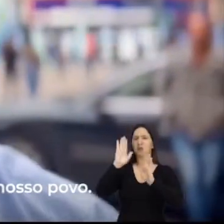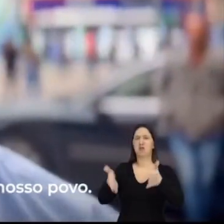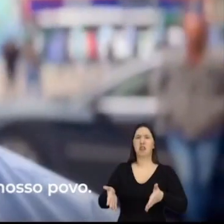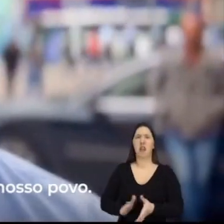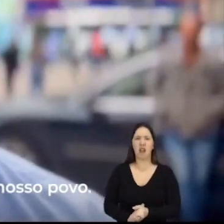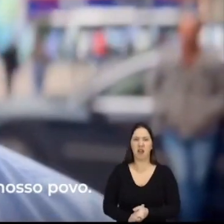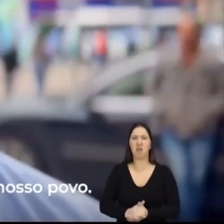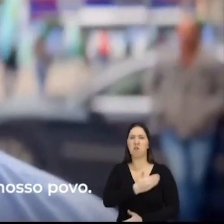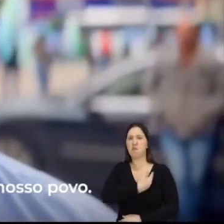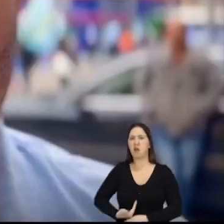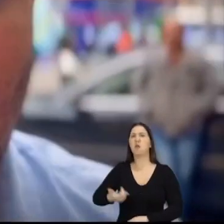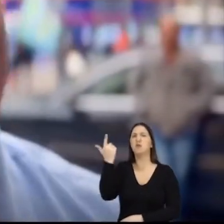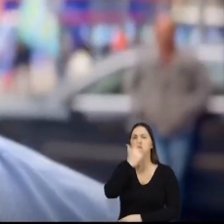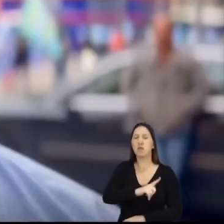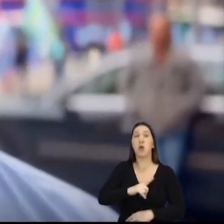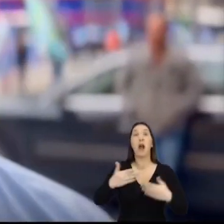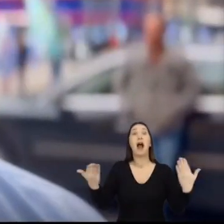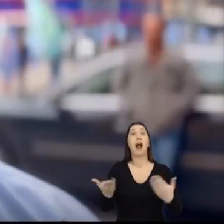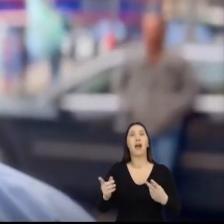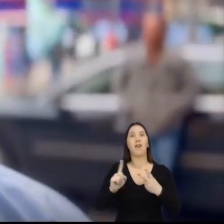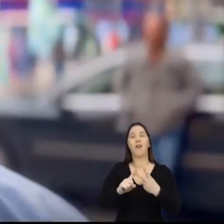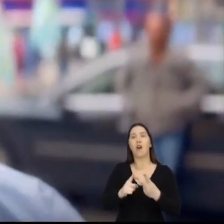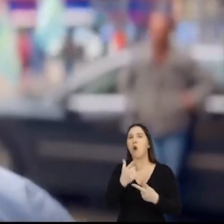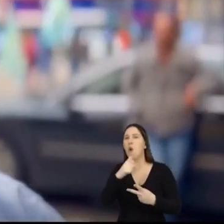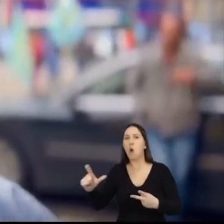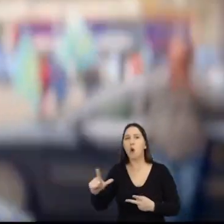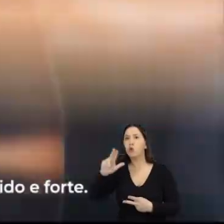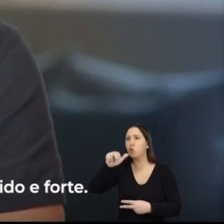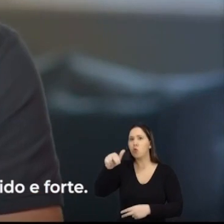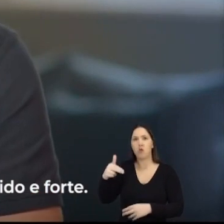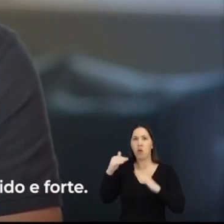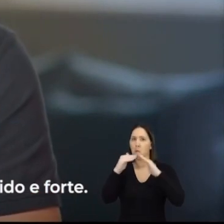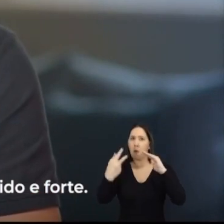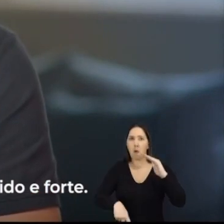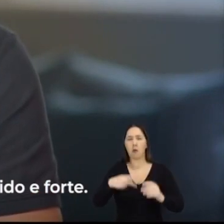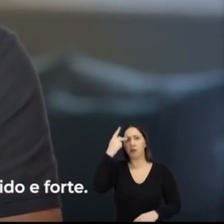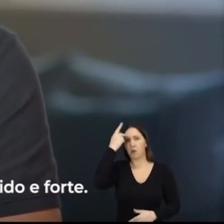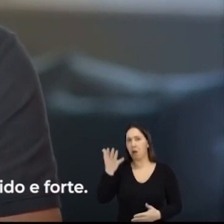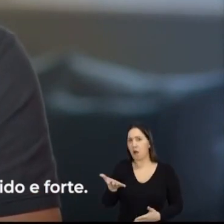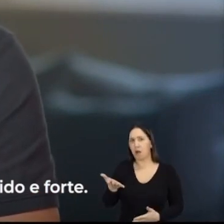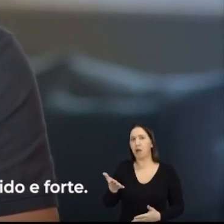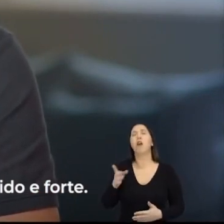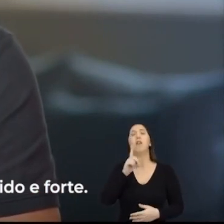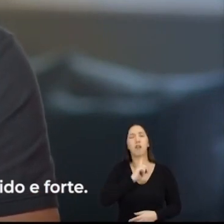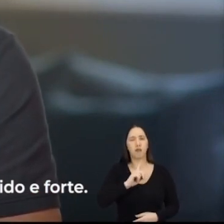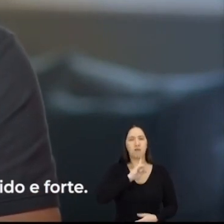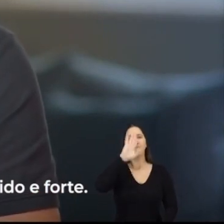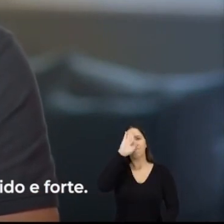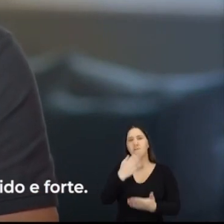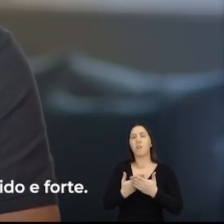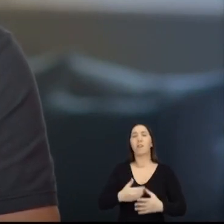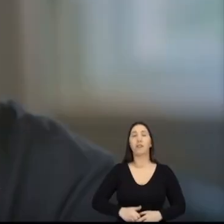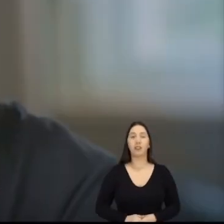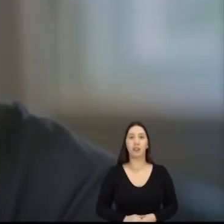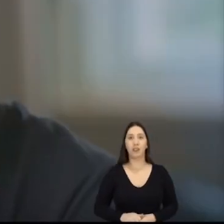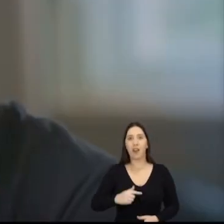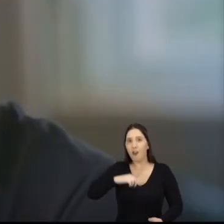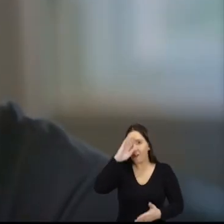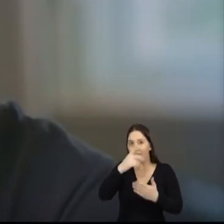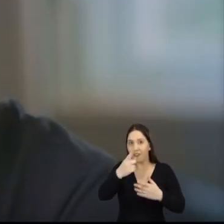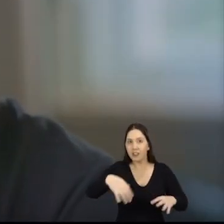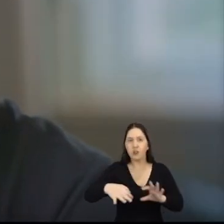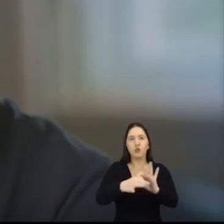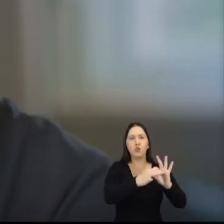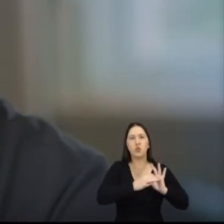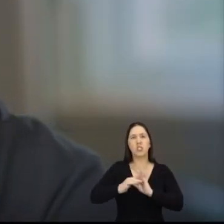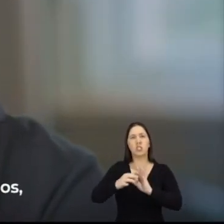raiz pra cuidar do nosso povo. Rodrigo Garcia na cabeça. Tamo junto. Eu confio em vocês pra manter o nosso Estado unido e forte. E eu peço